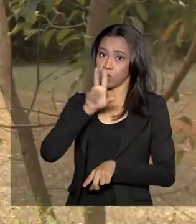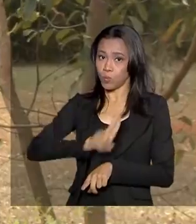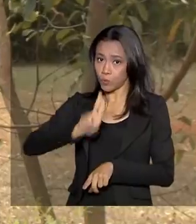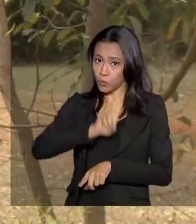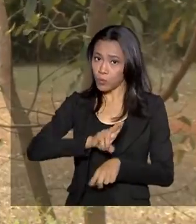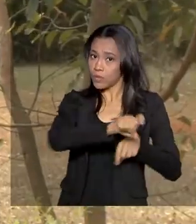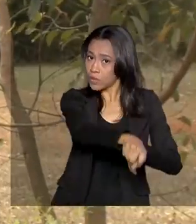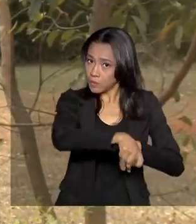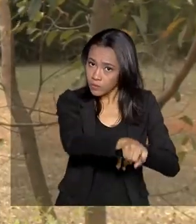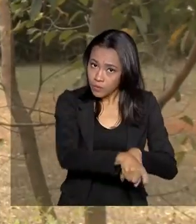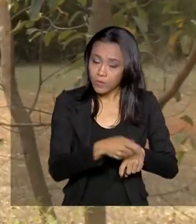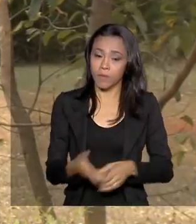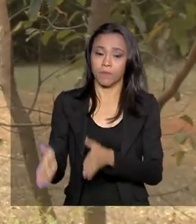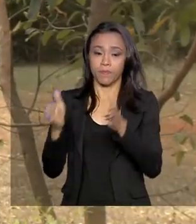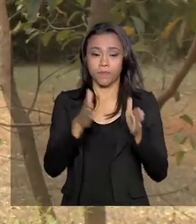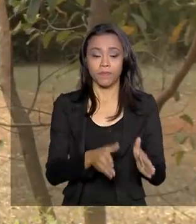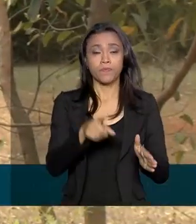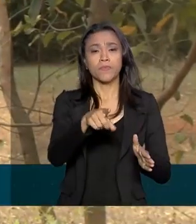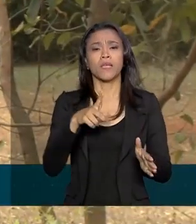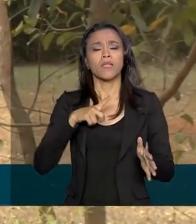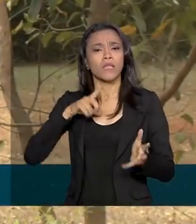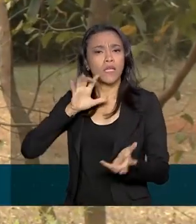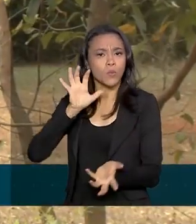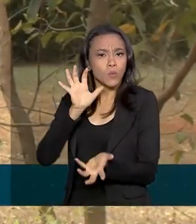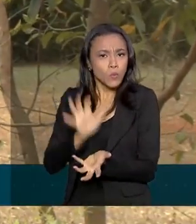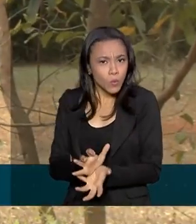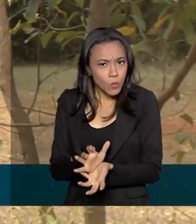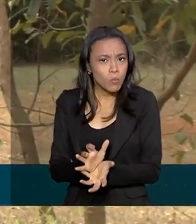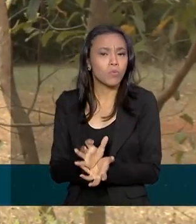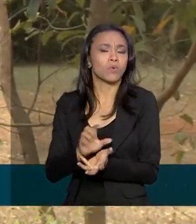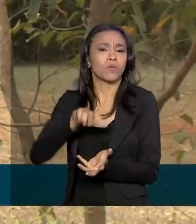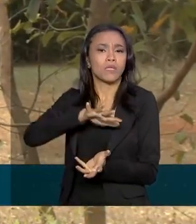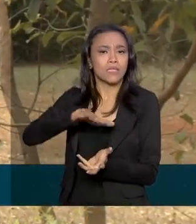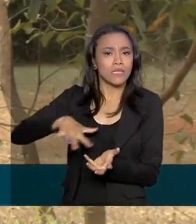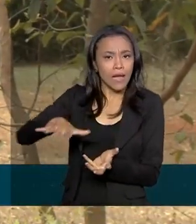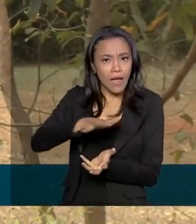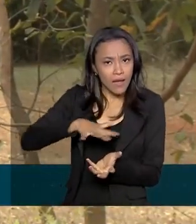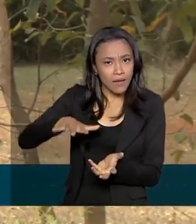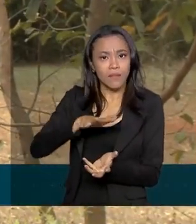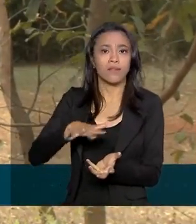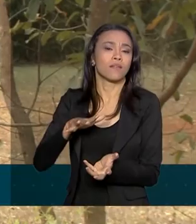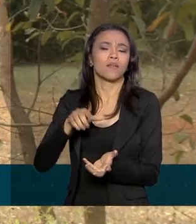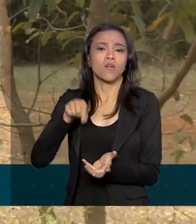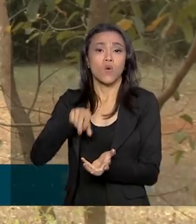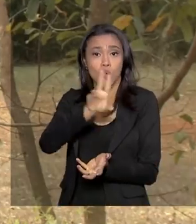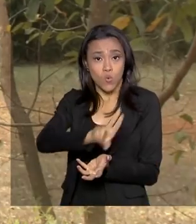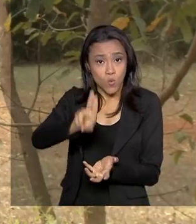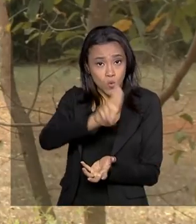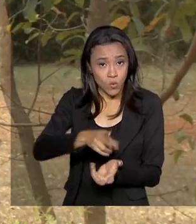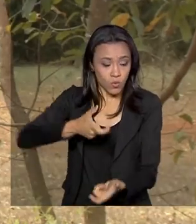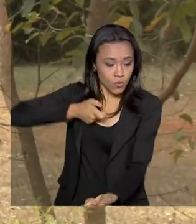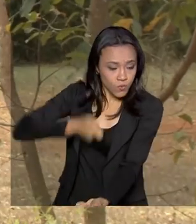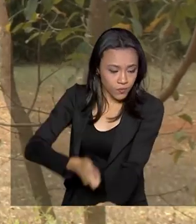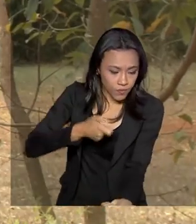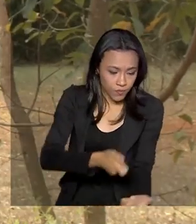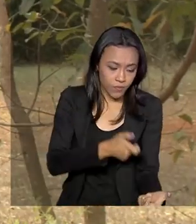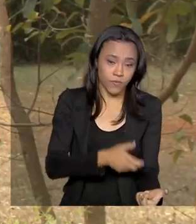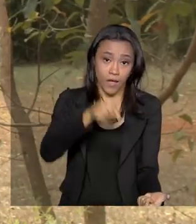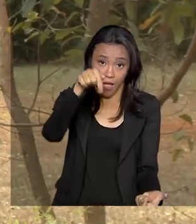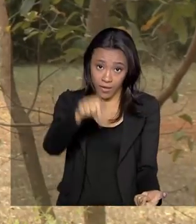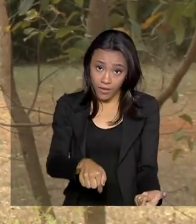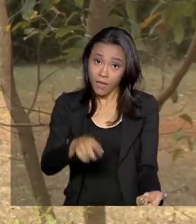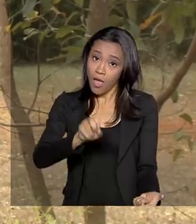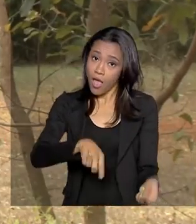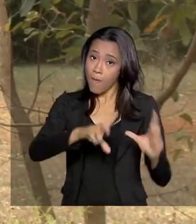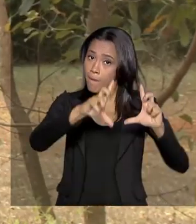Segundo a FAO, a Organização das Nações Unidas para Alimentação e Agricultura, o uso de defensivos por aqui é